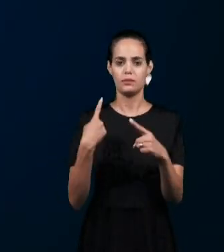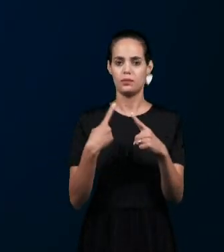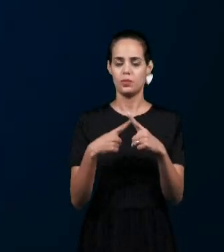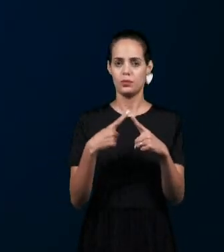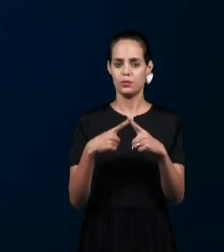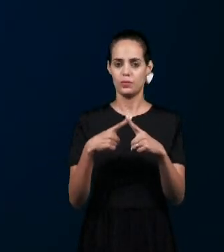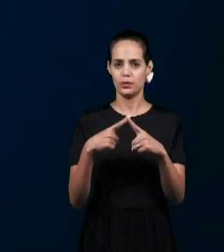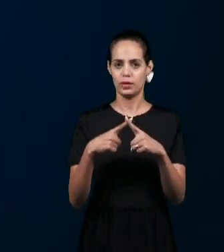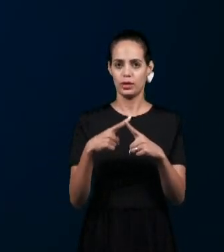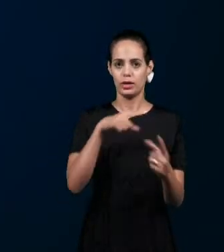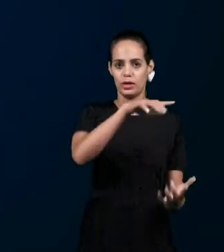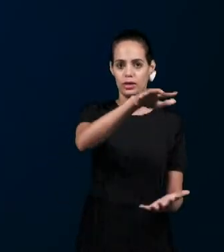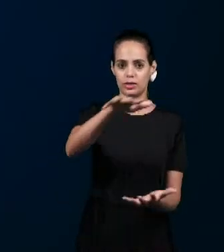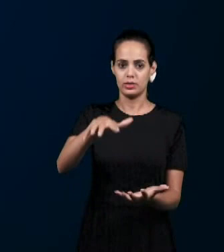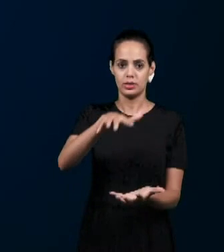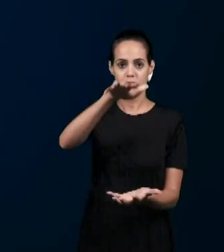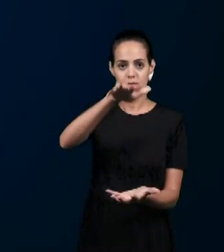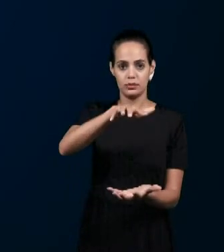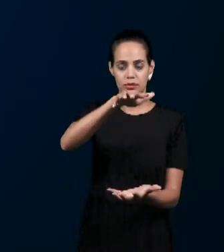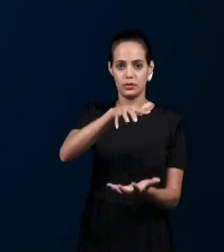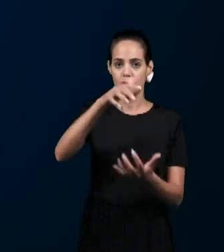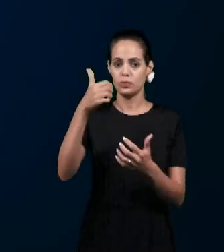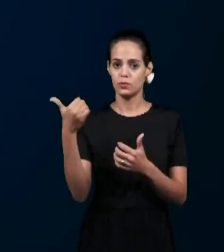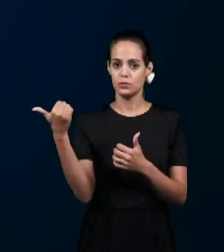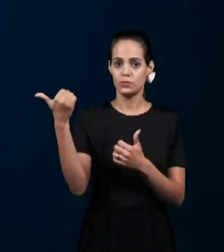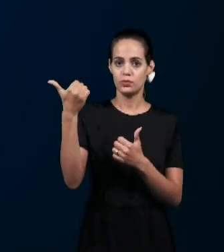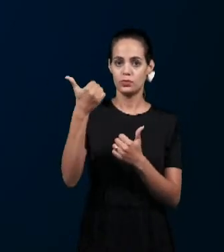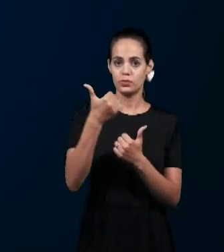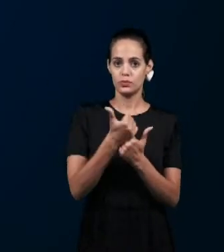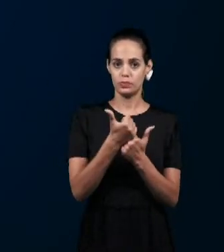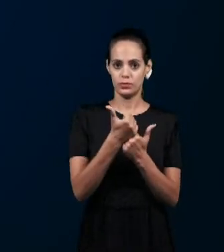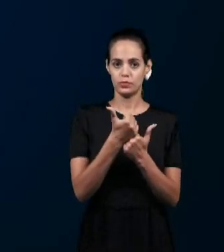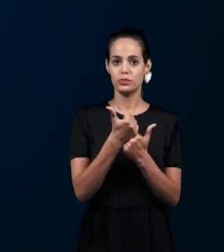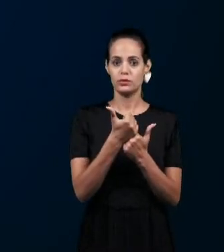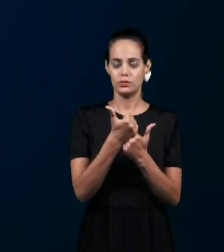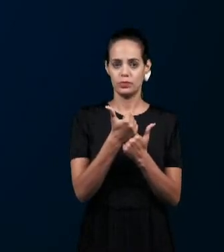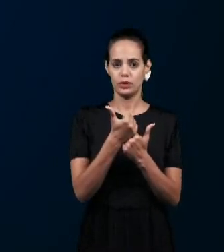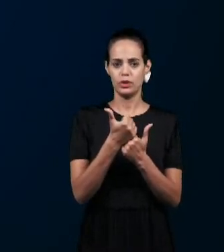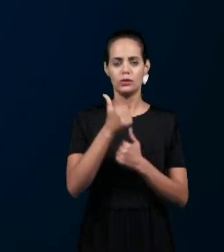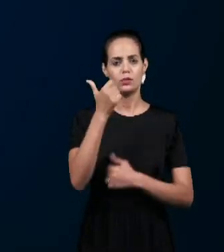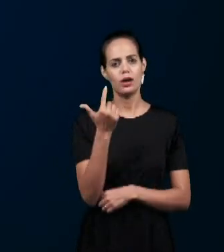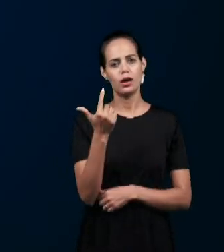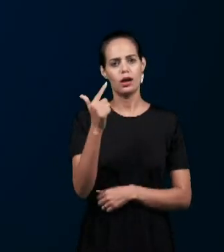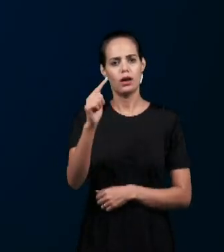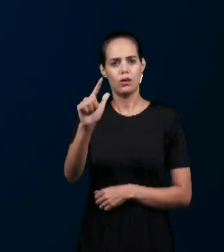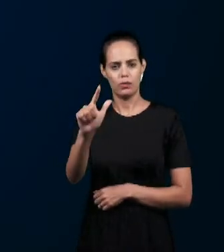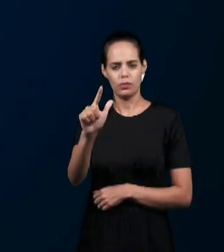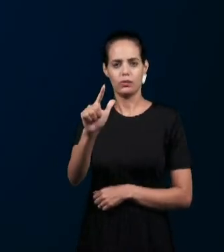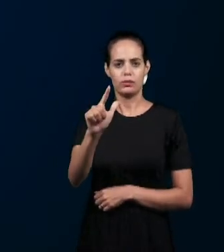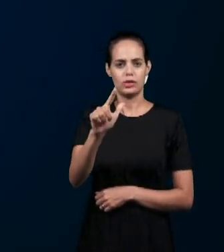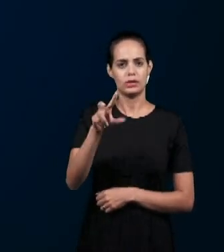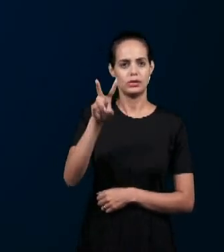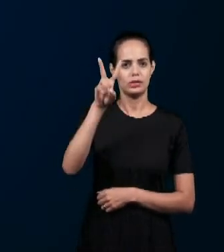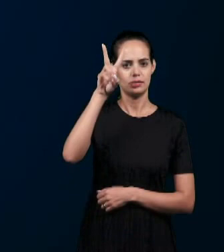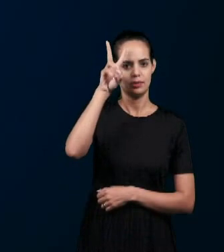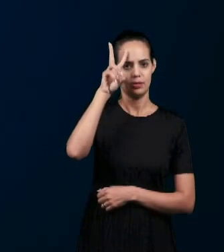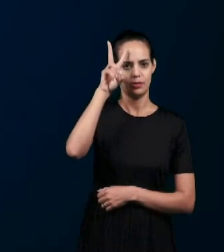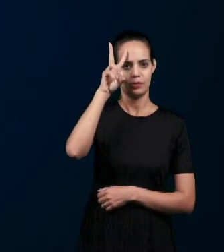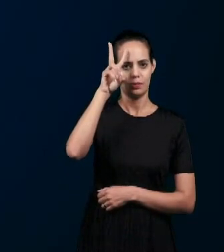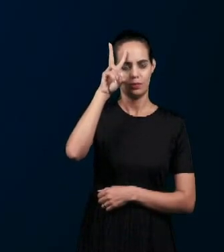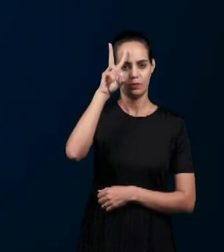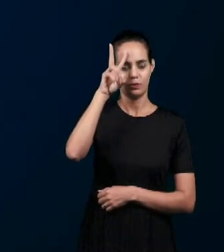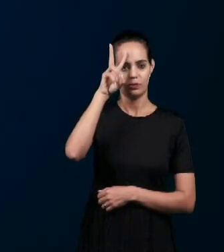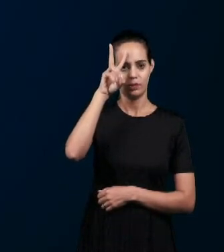está substituindo aquela que vinha sendo feita Às segundas-feiras, às